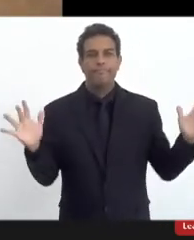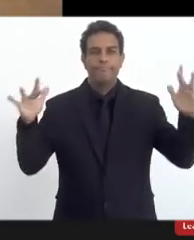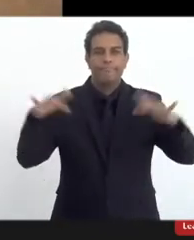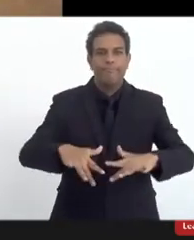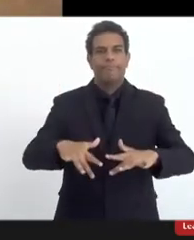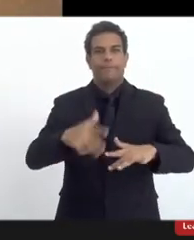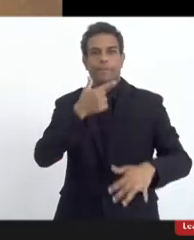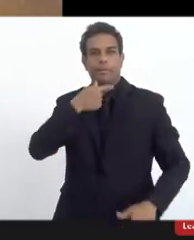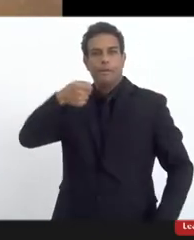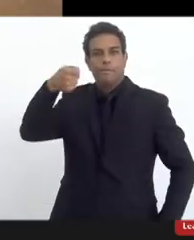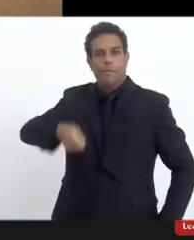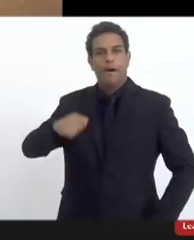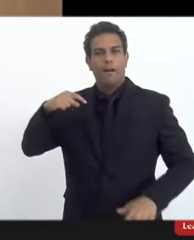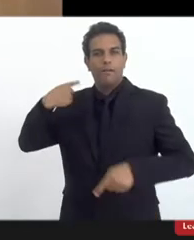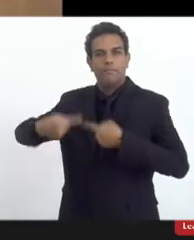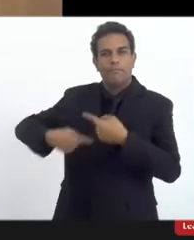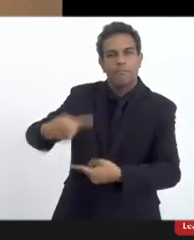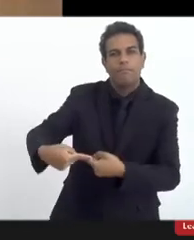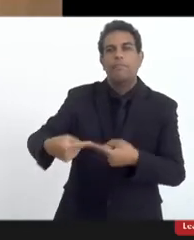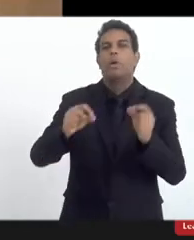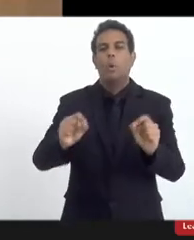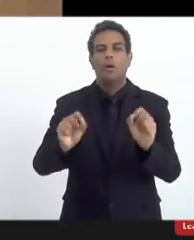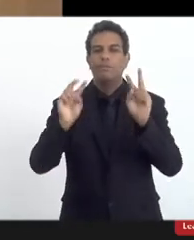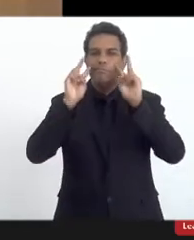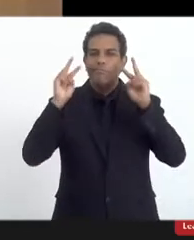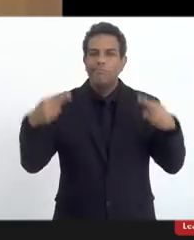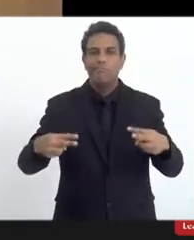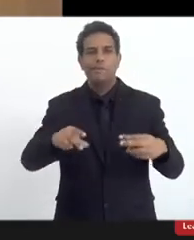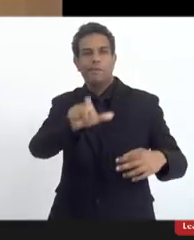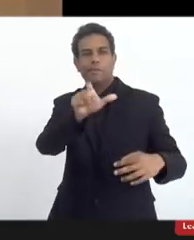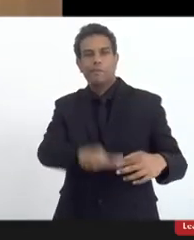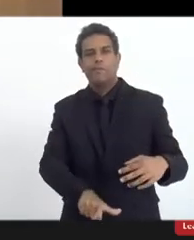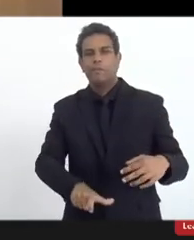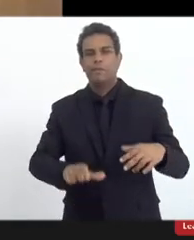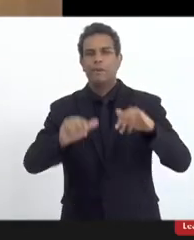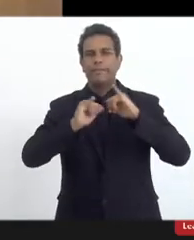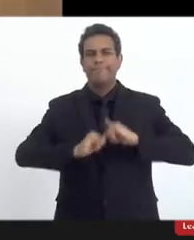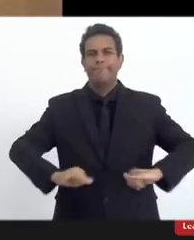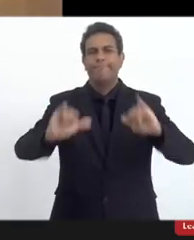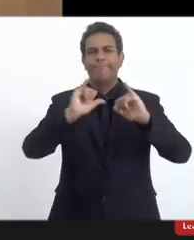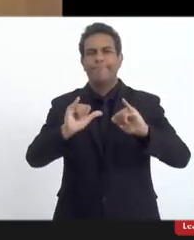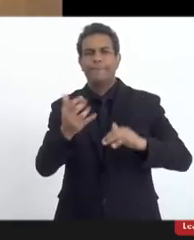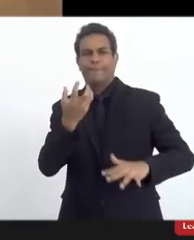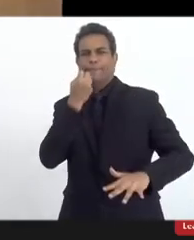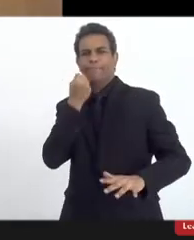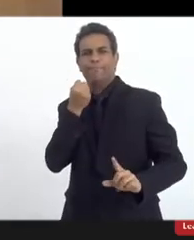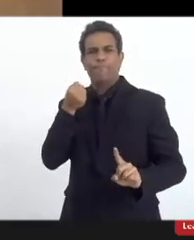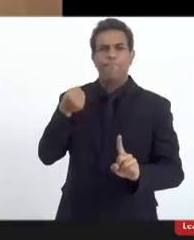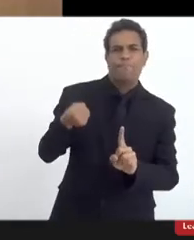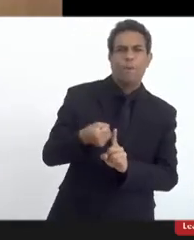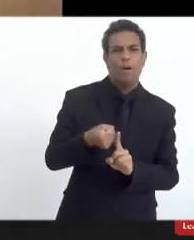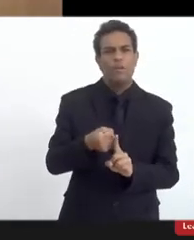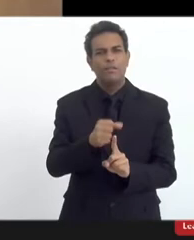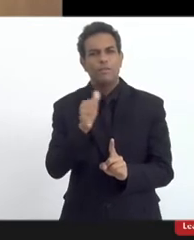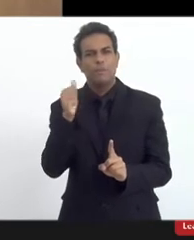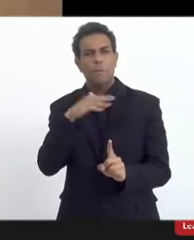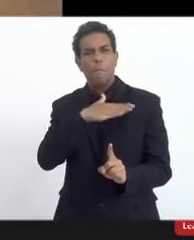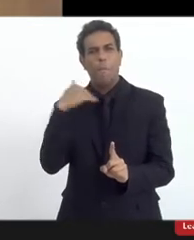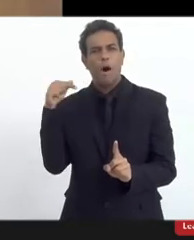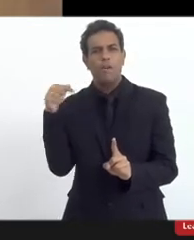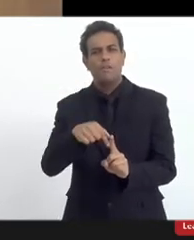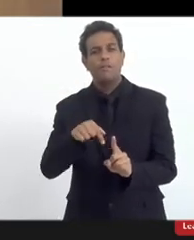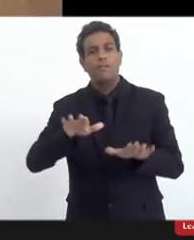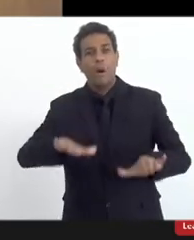patriarca ortodoxo, ele recebeu uma ameaça de morte. E, num domingo